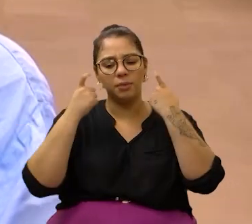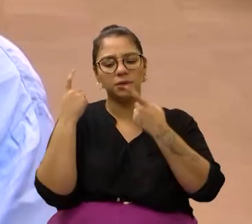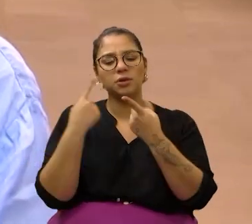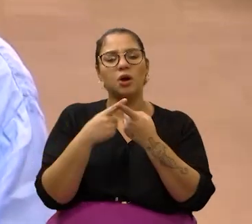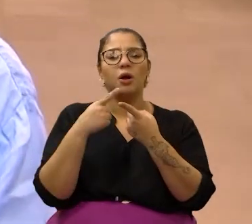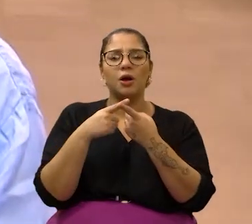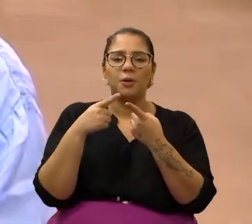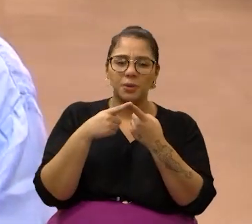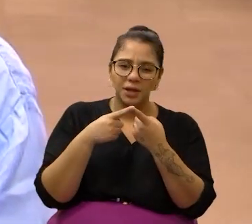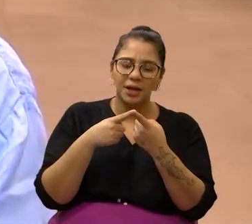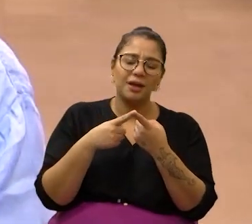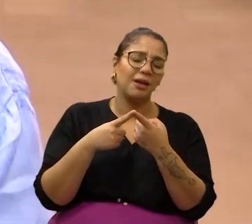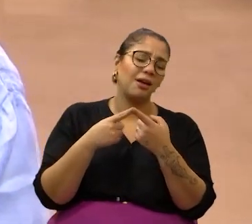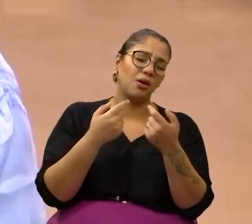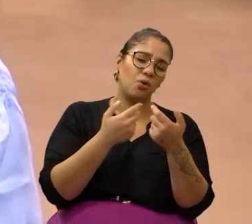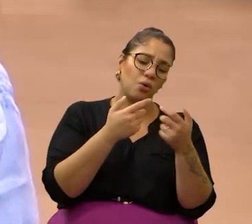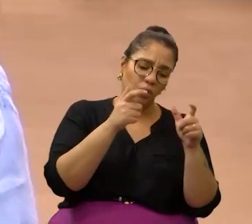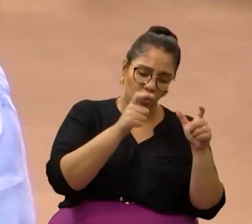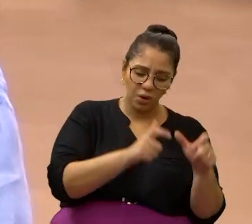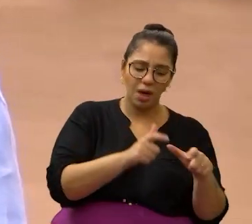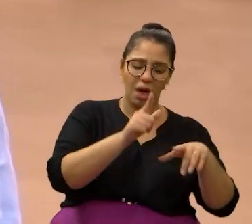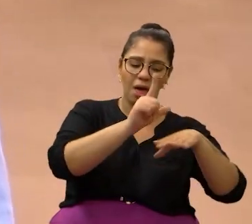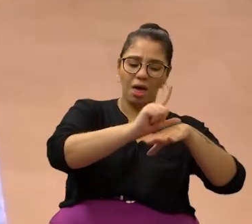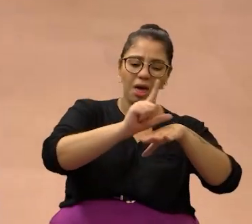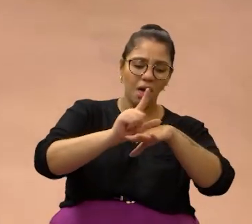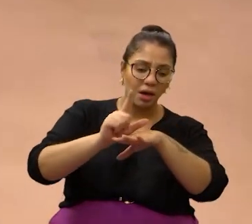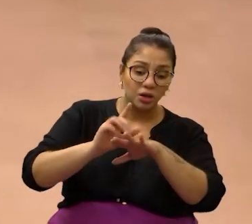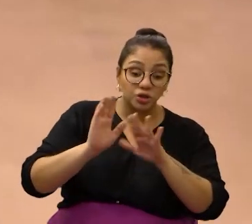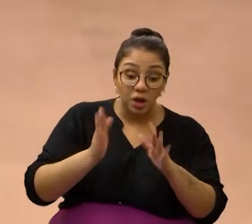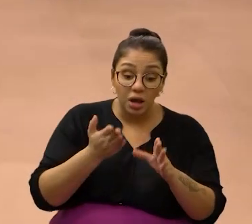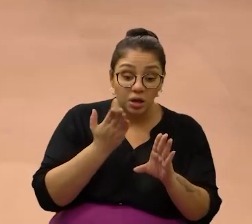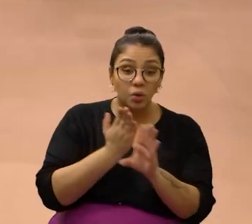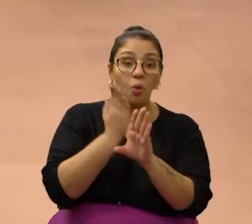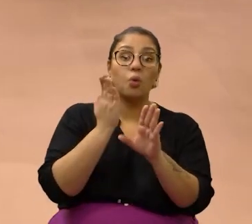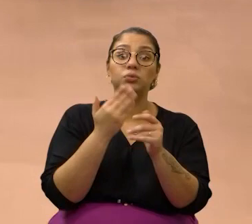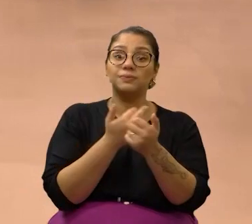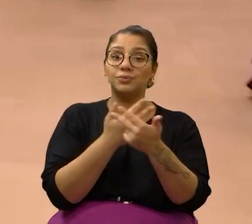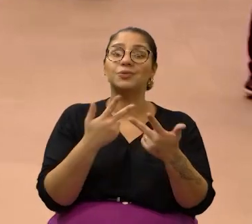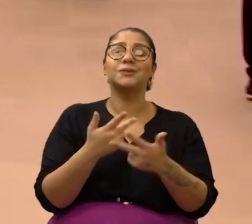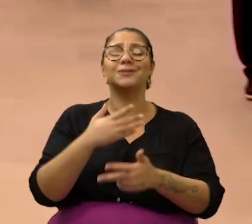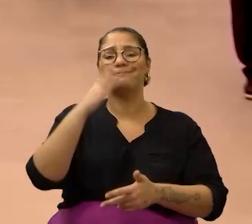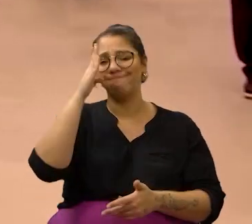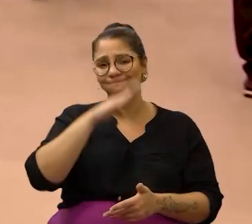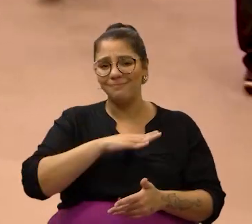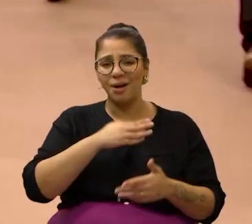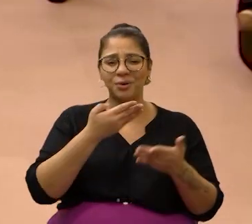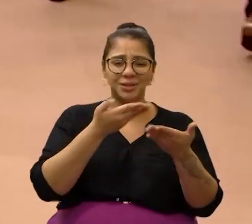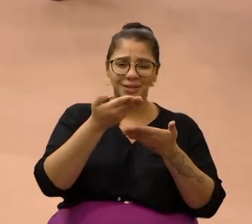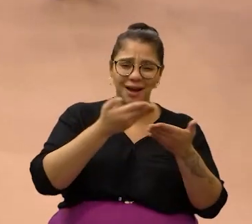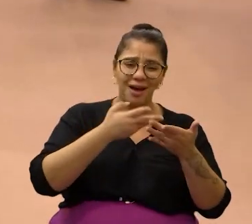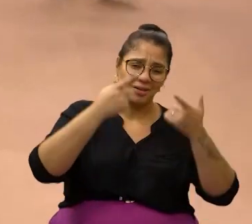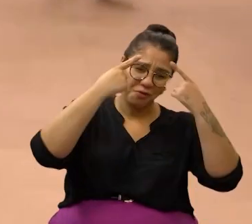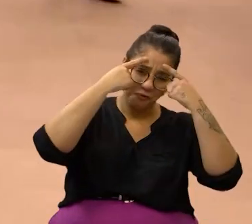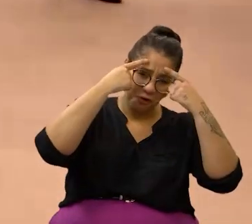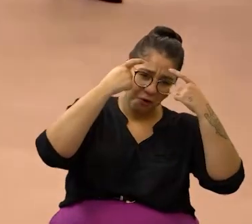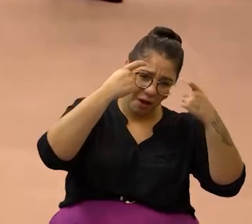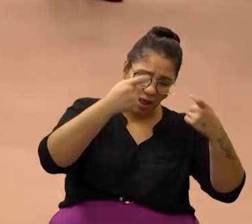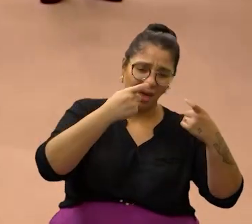nessas clínicas veterinárias e pet shops, eles constatam muitos casos de violência,